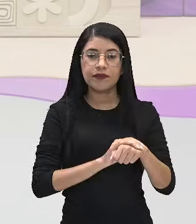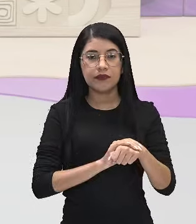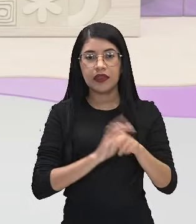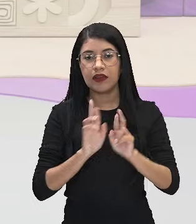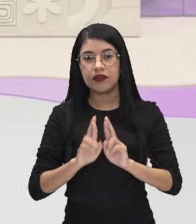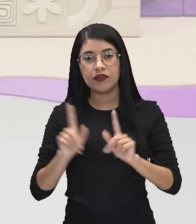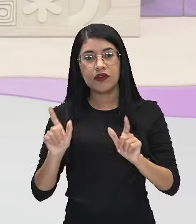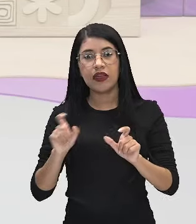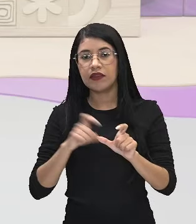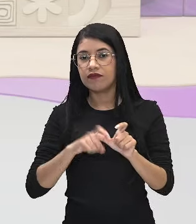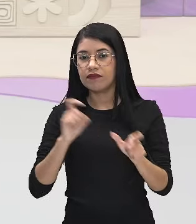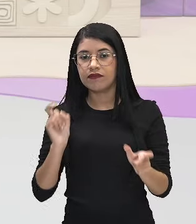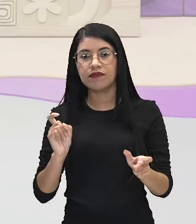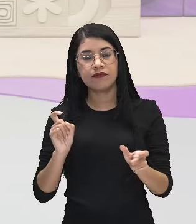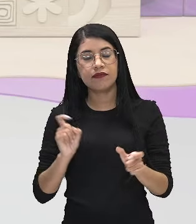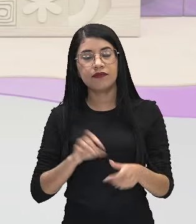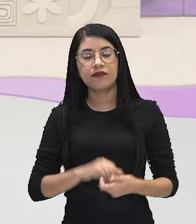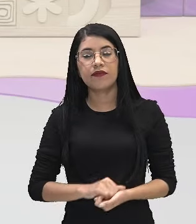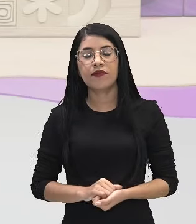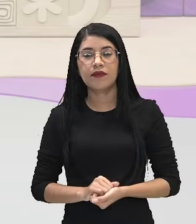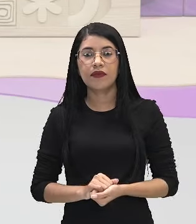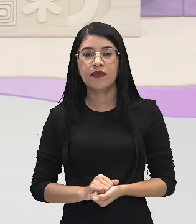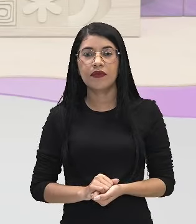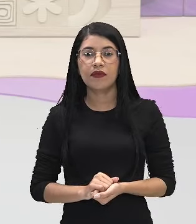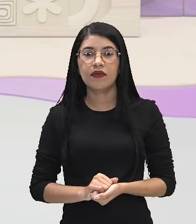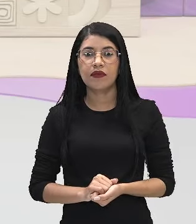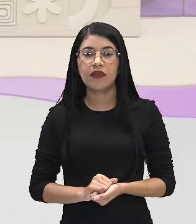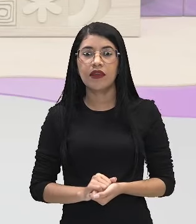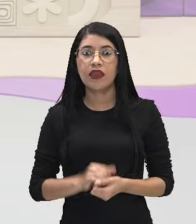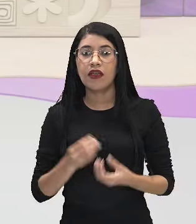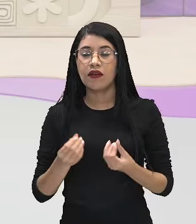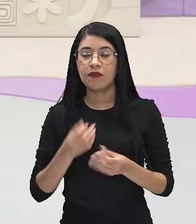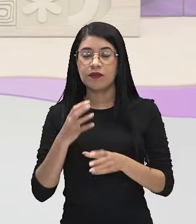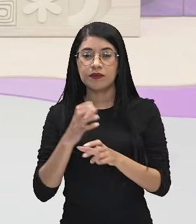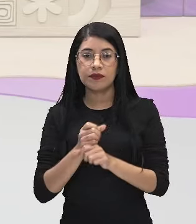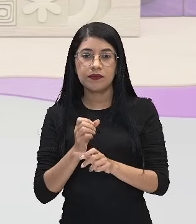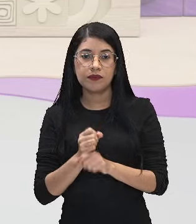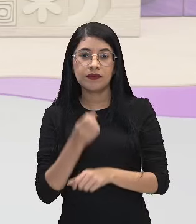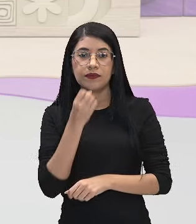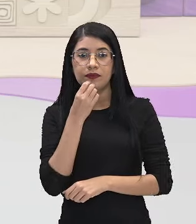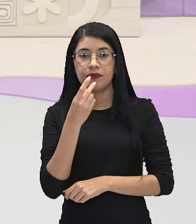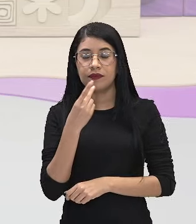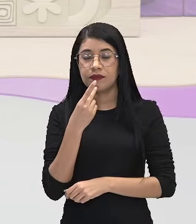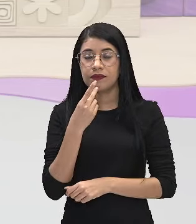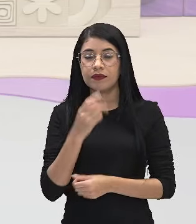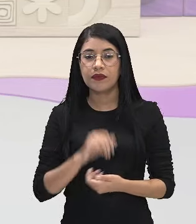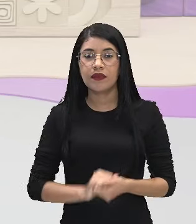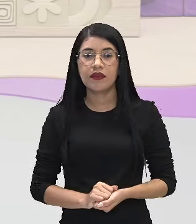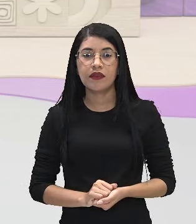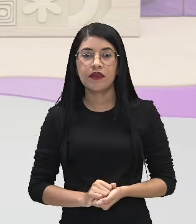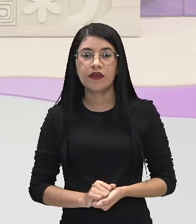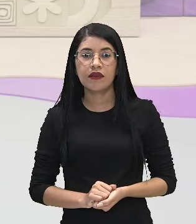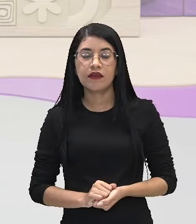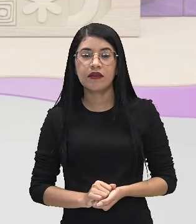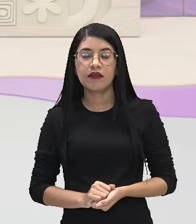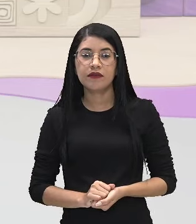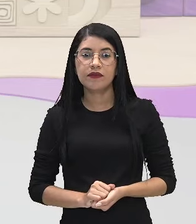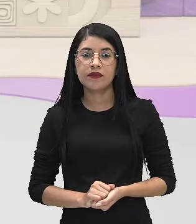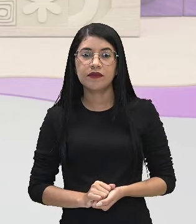independentes. E quando a gente calcula a probabilidade dos dois eventos juntos, né?